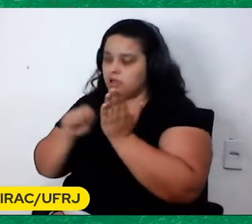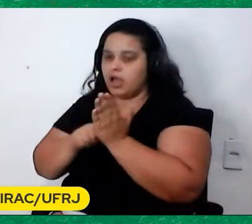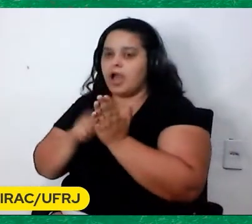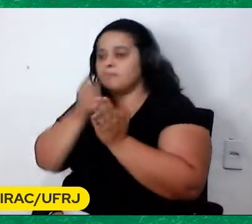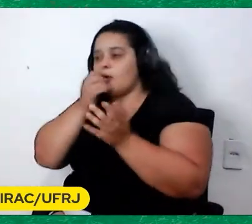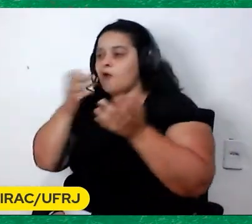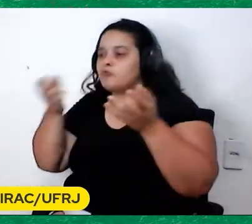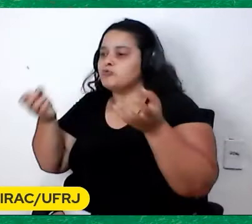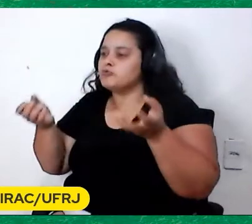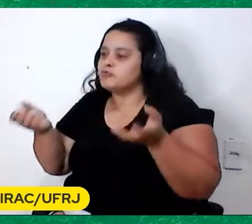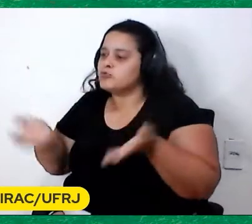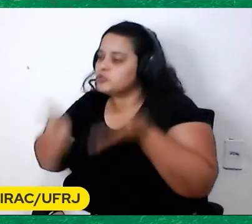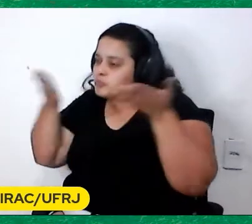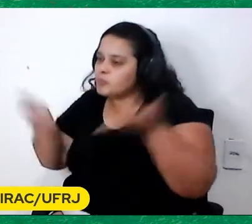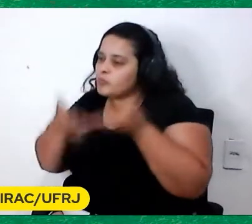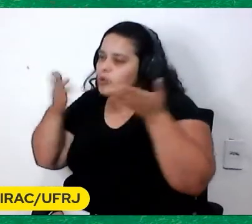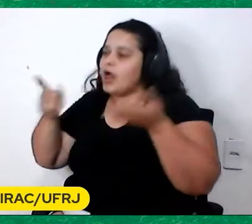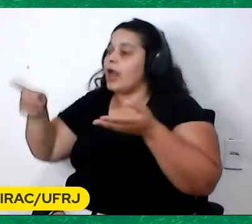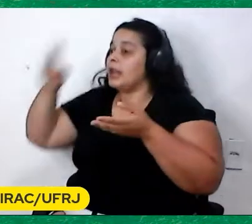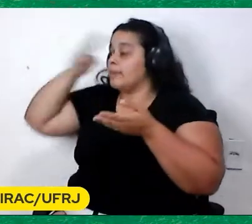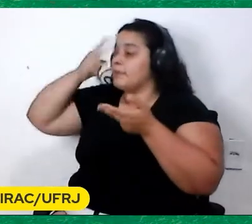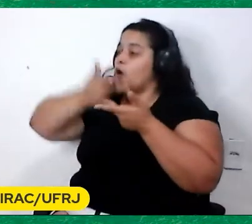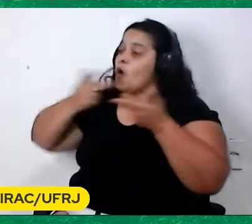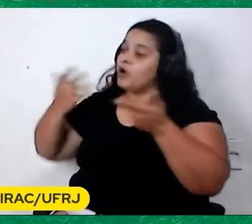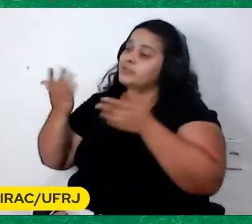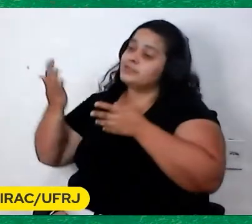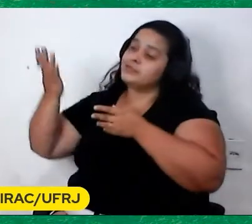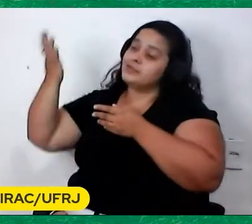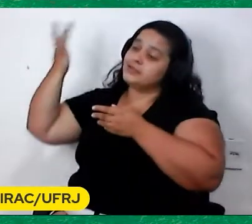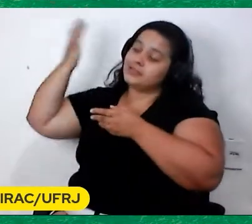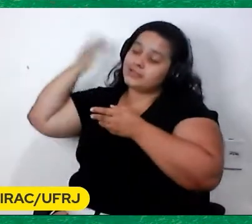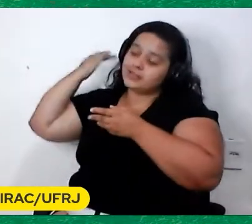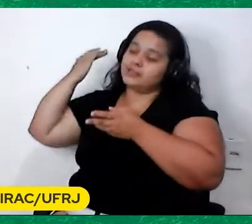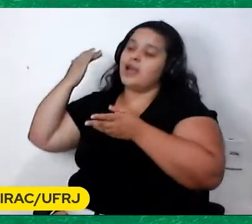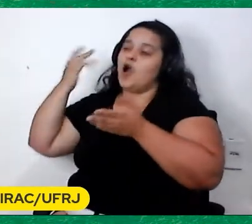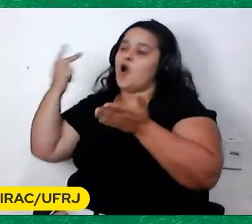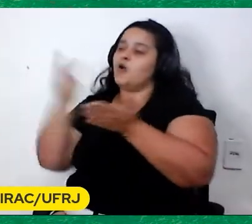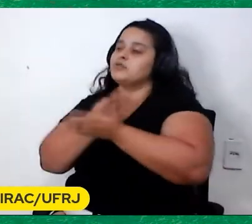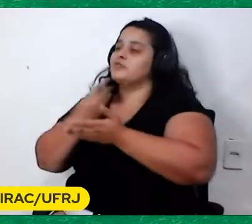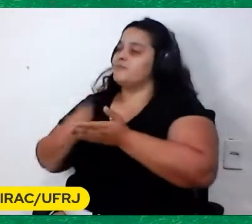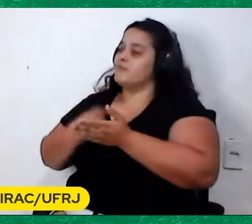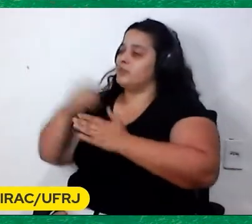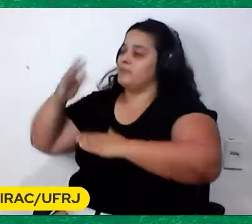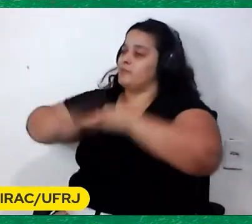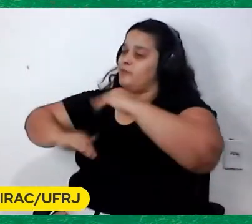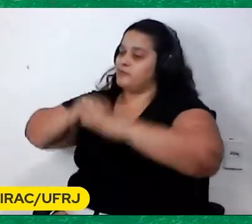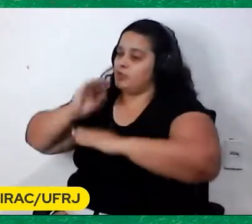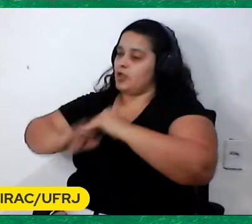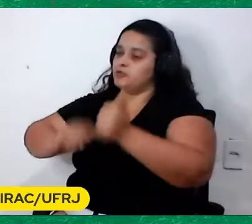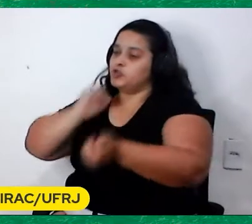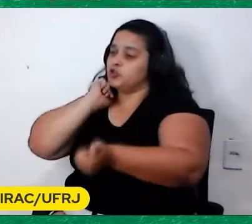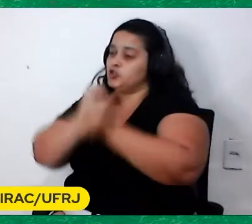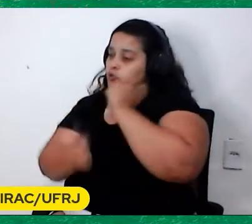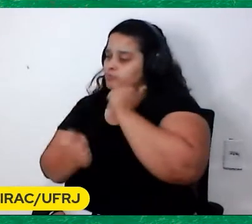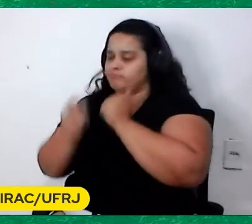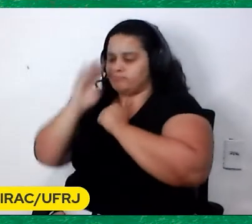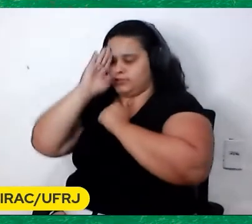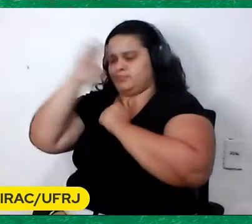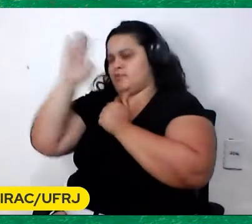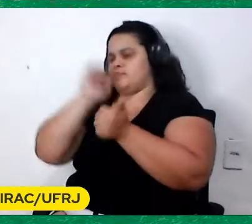Lá do início da carreira Uma carreira muito Atravessada Pela questão do jogo Mas principalmente Do futebol